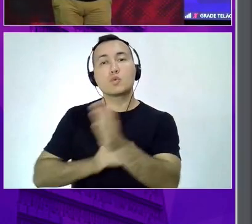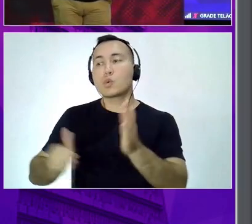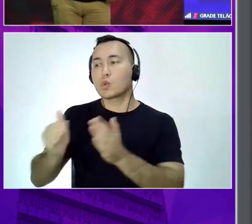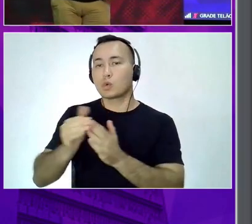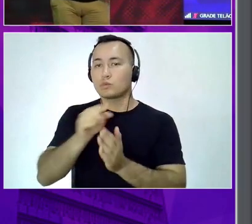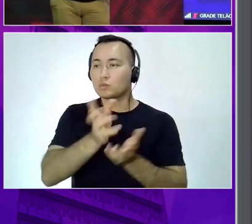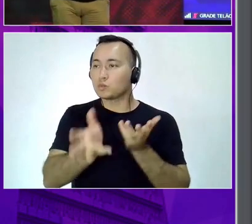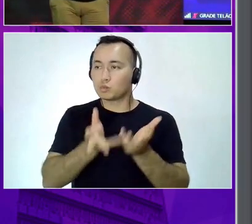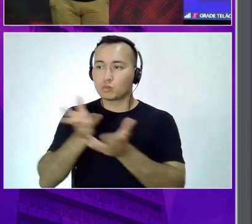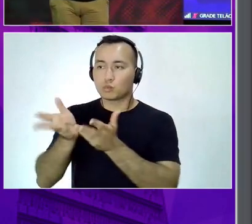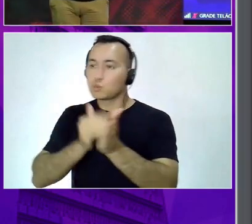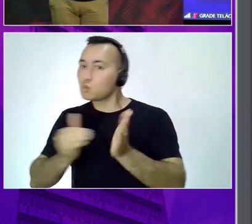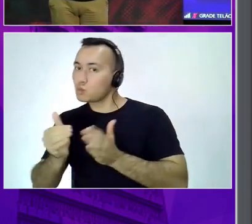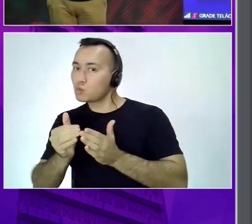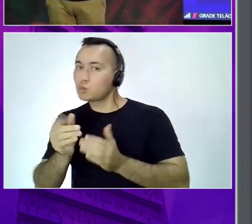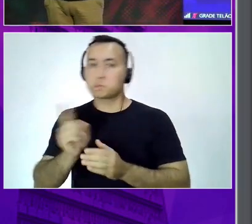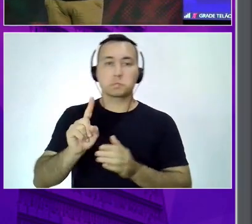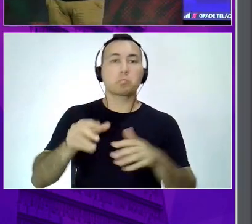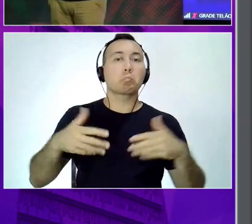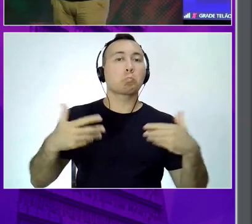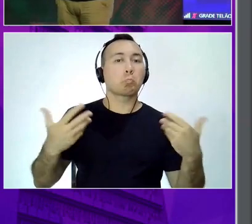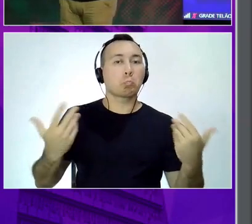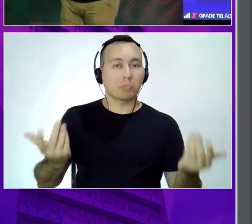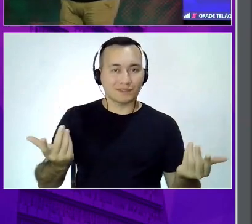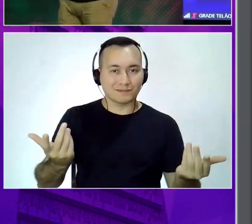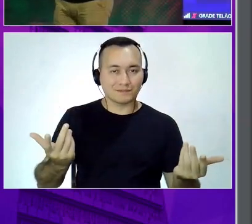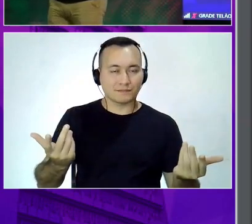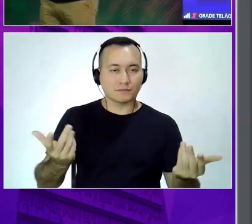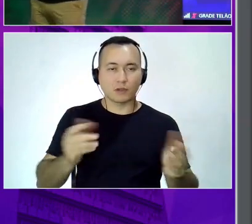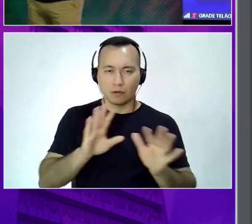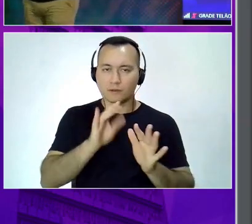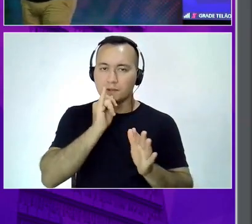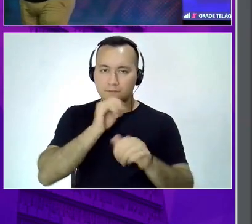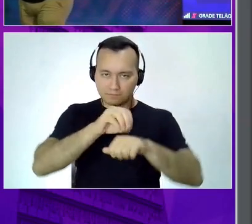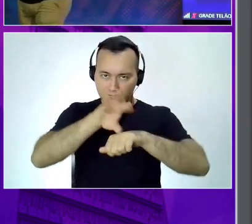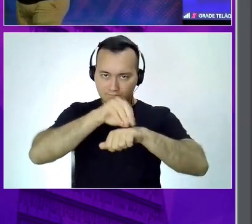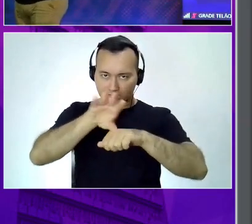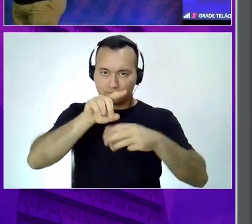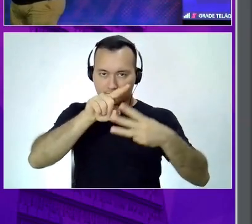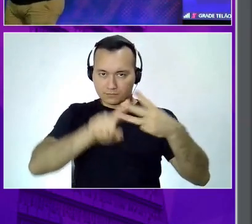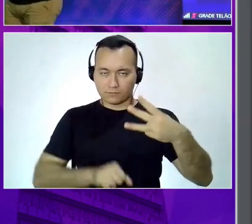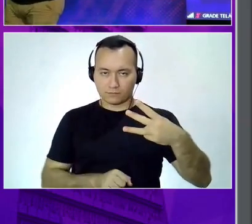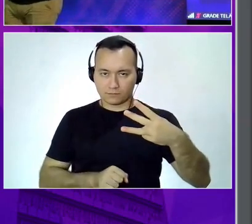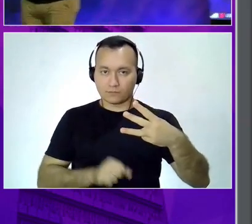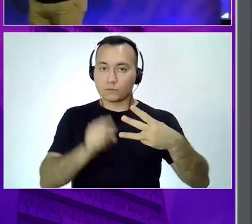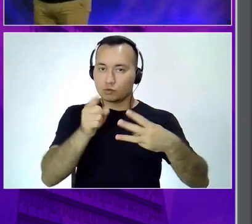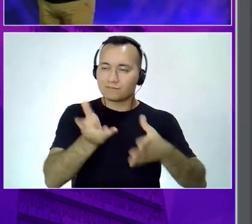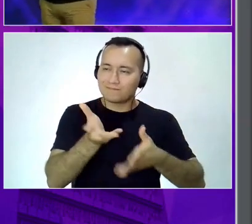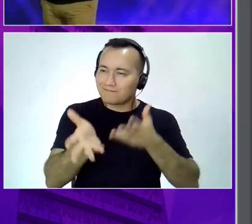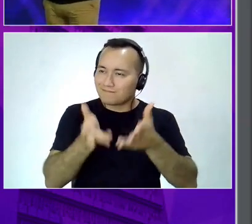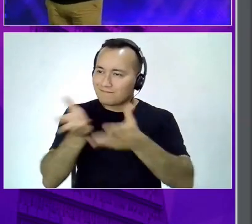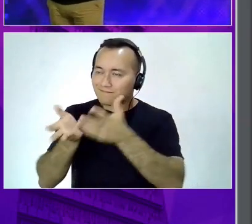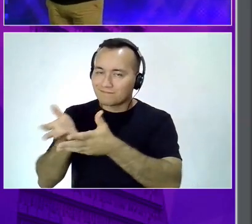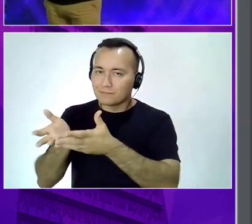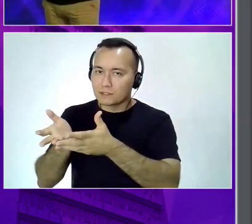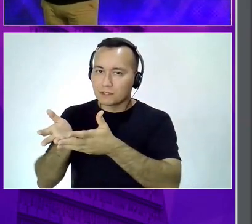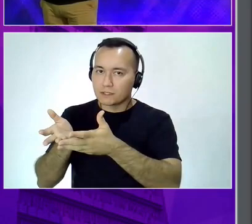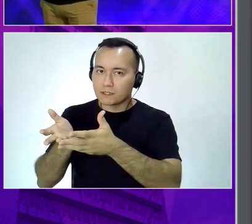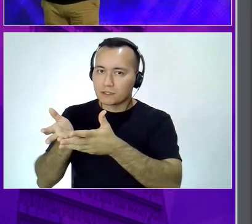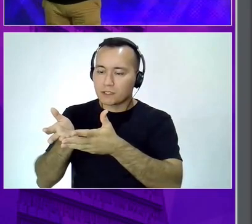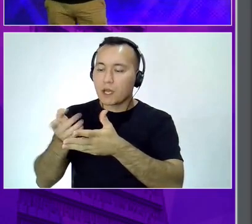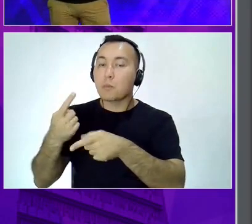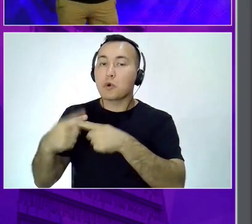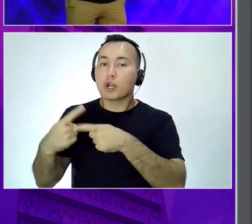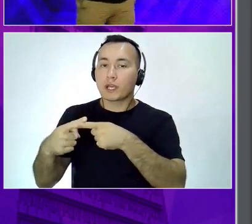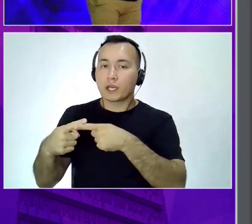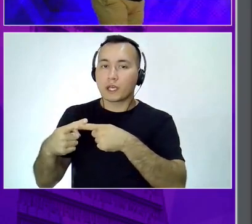melhor. Primeiro, você vai servir quando você julgar que é importante e não por obrigação. Porque